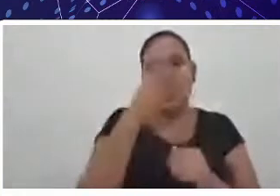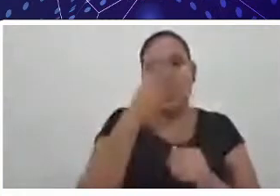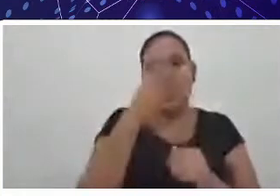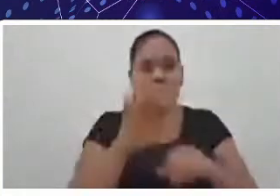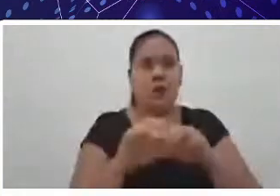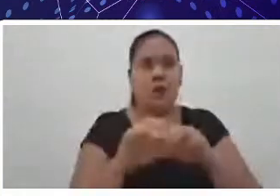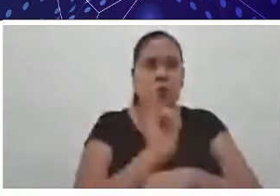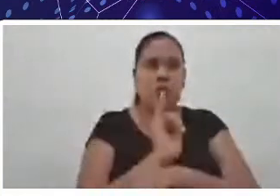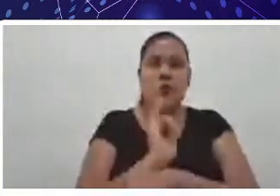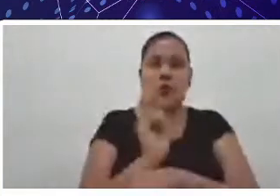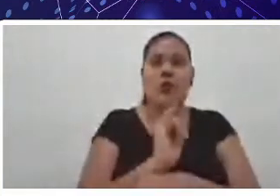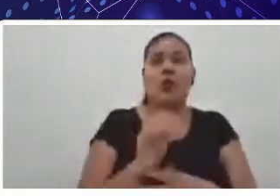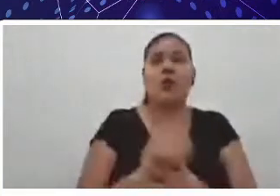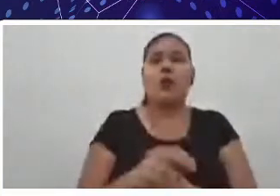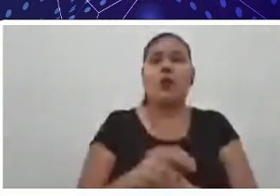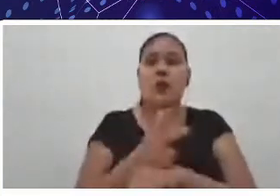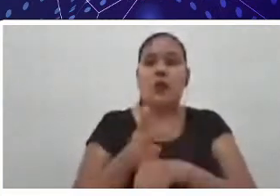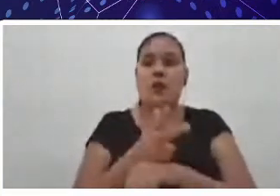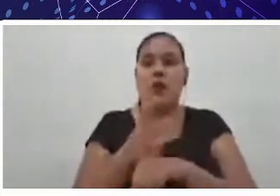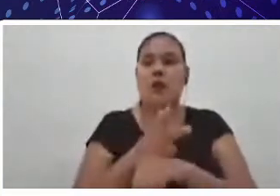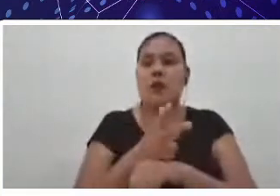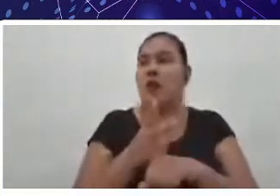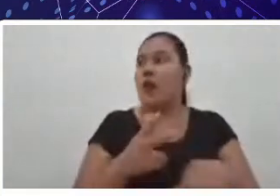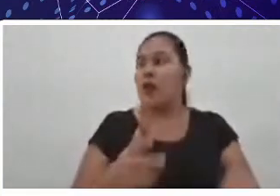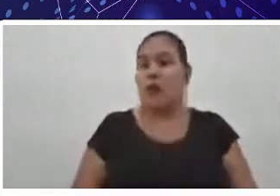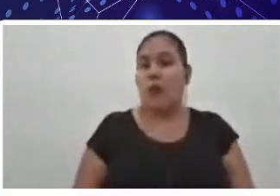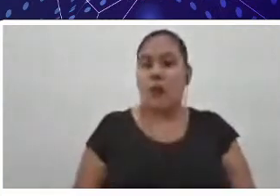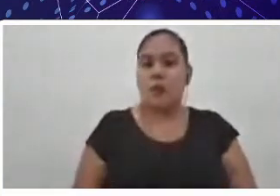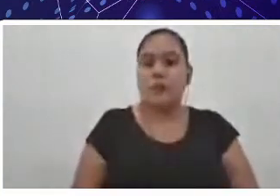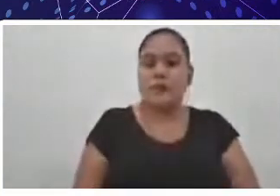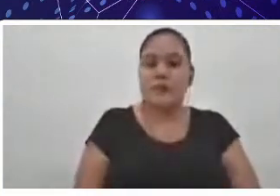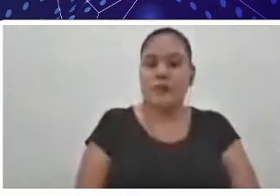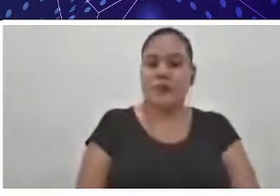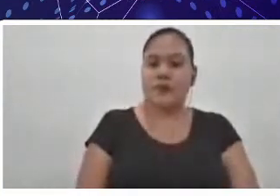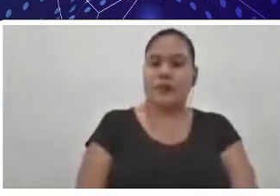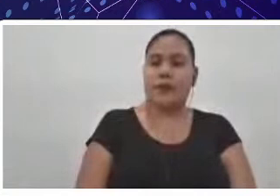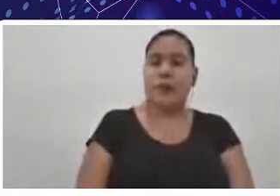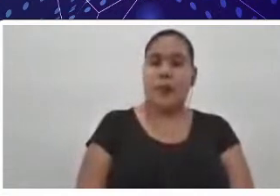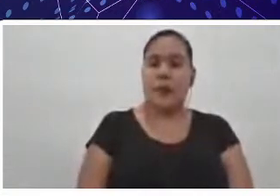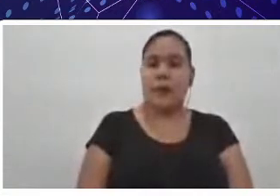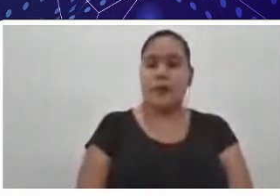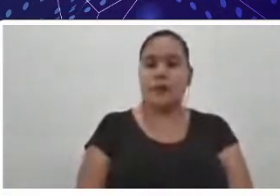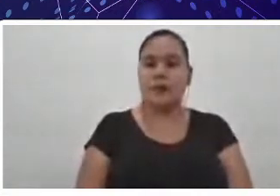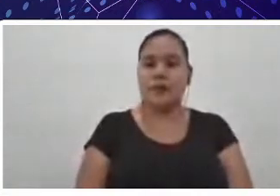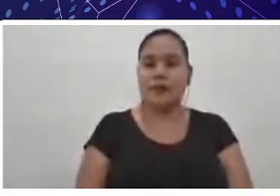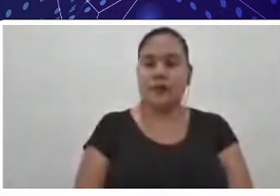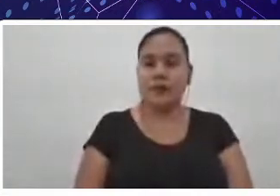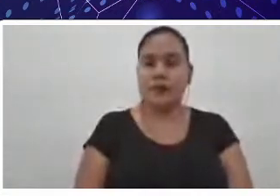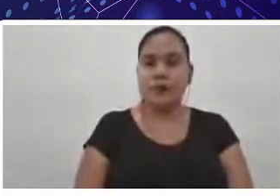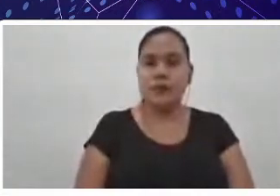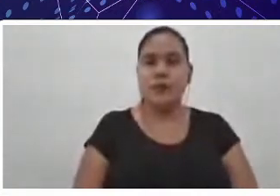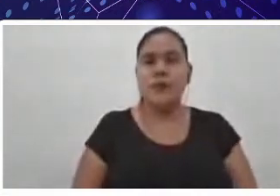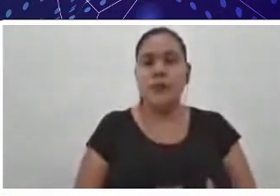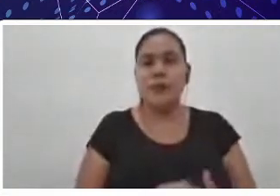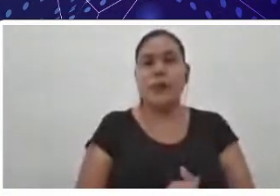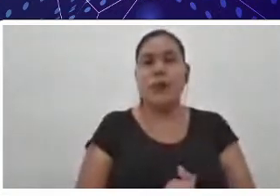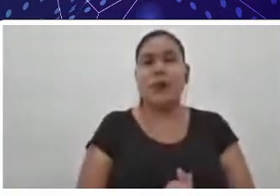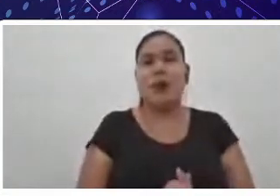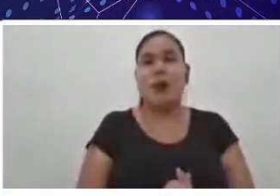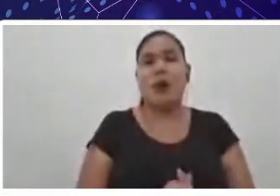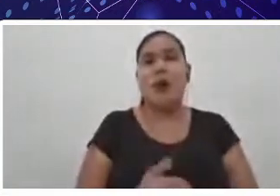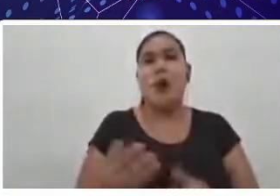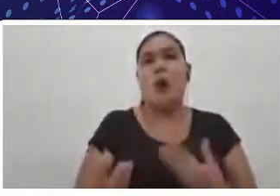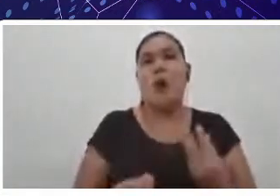então, mas poderia dar uma falada aí como é que esse processo seletivo dos cursos, como é que, quanto tempo de duração,